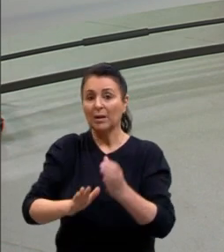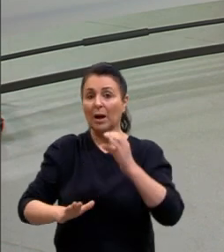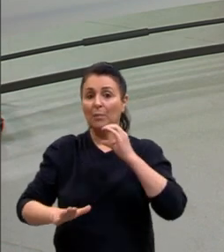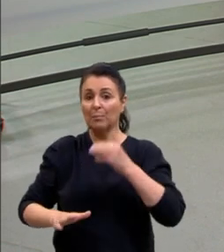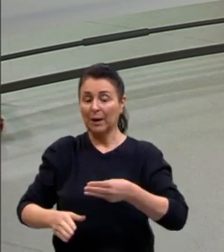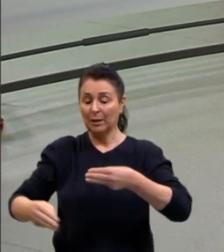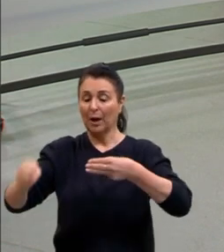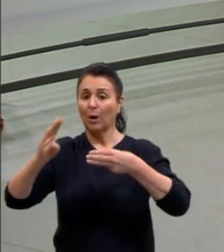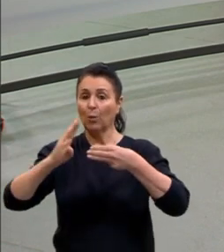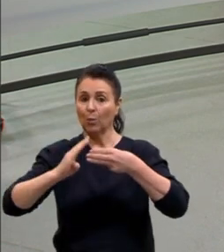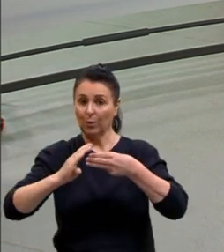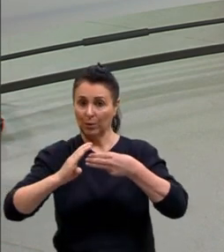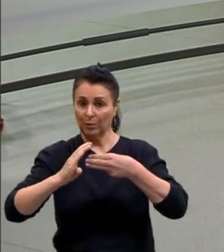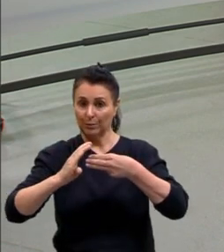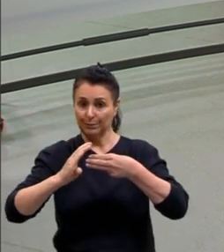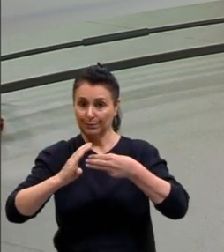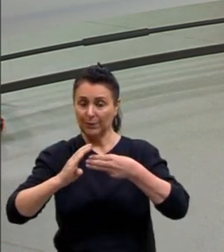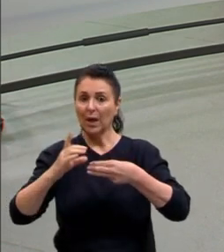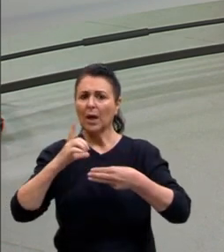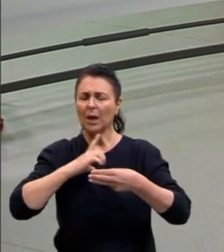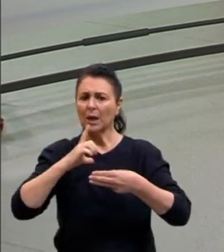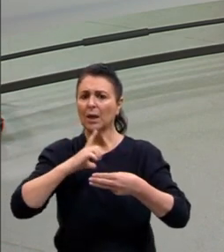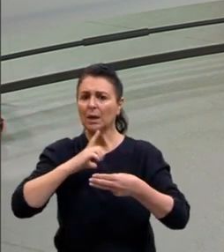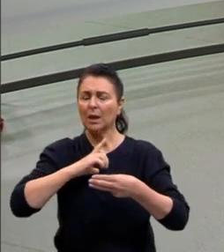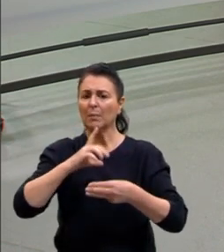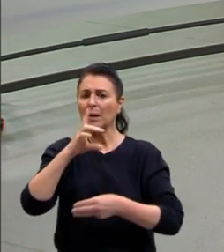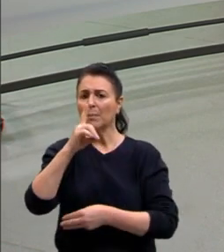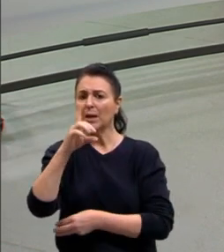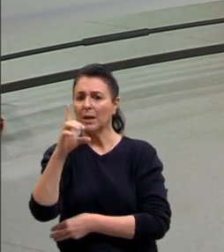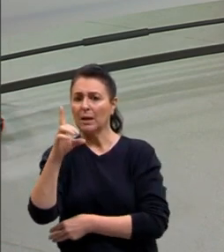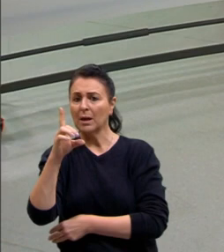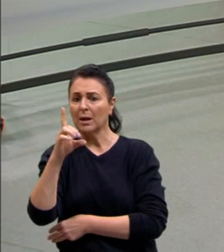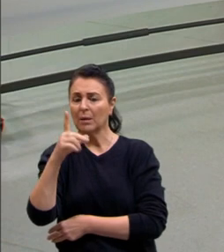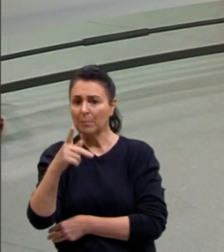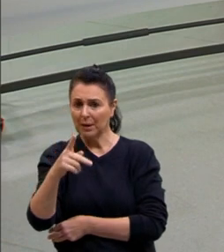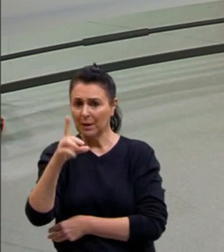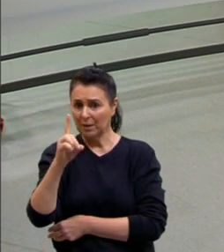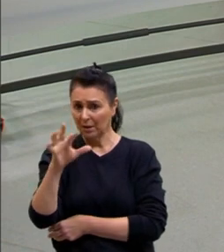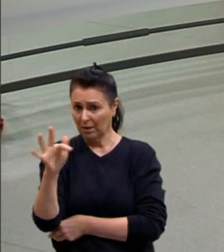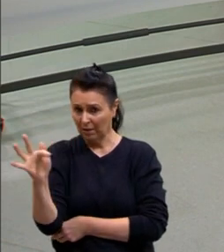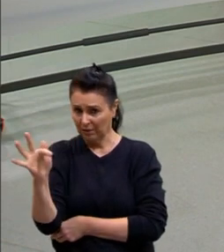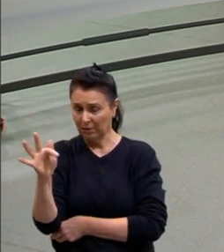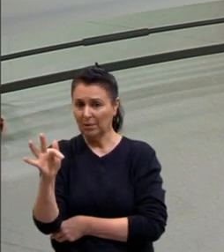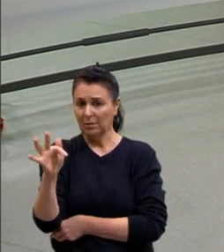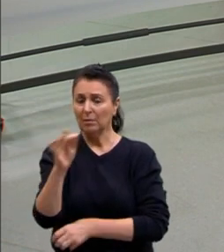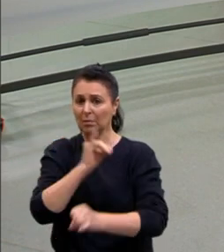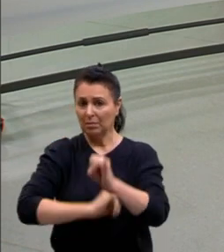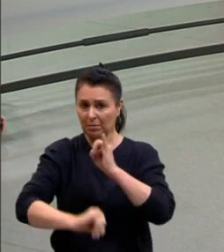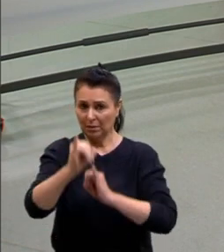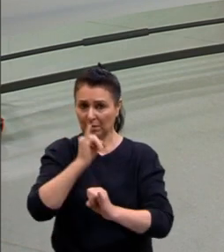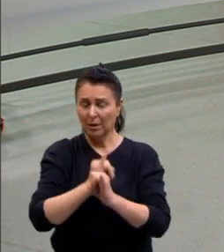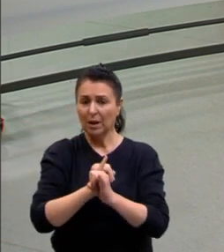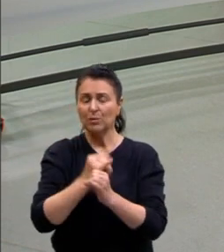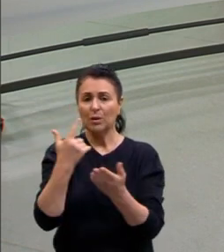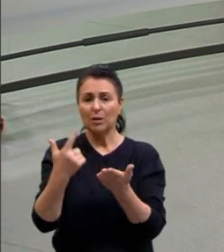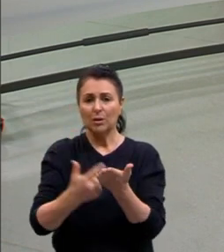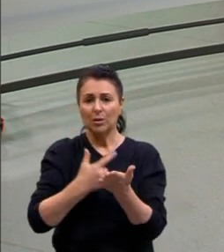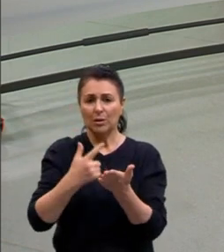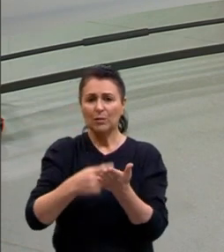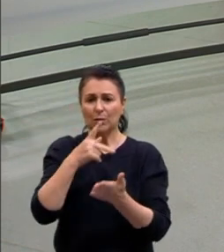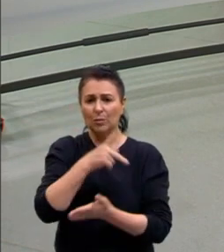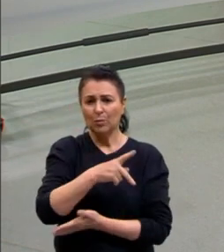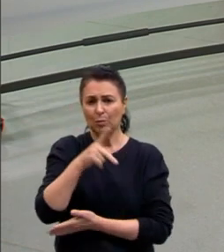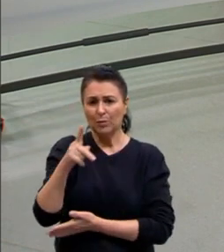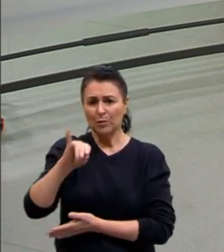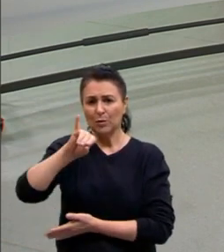uma coleção muito importante que está disponível em PDF na internet. e um livro do professor José